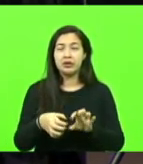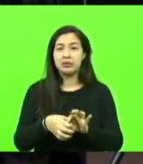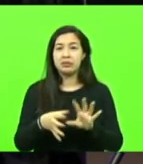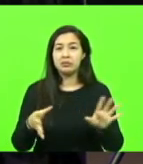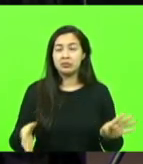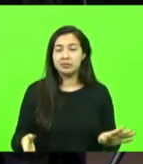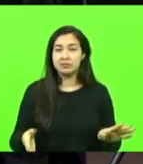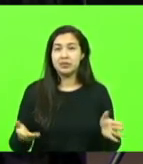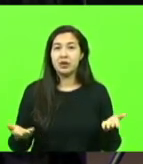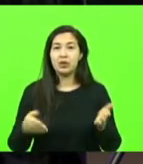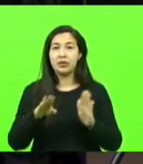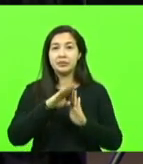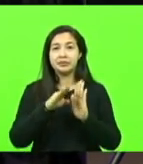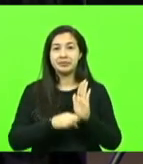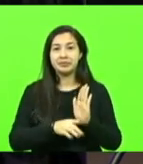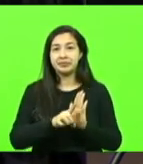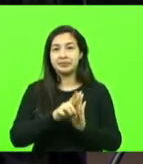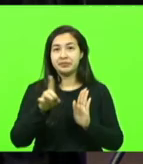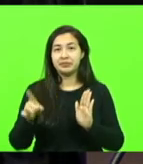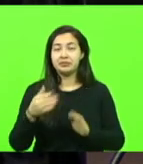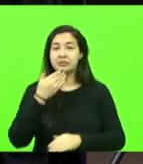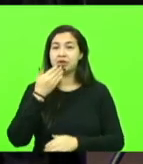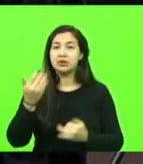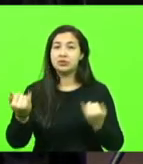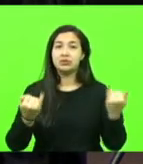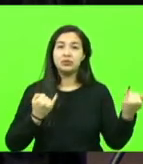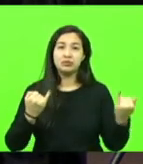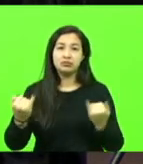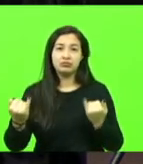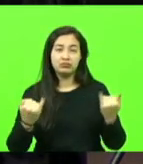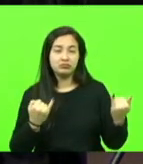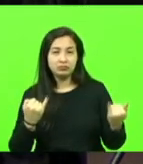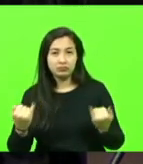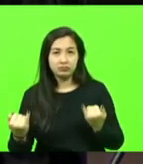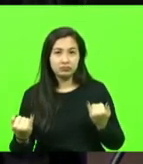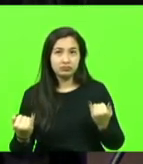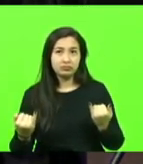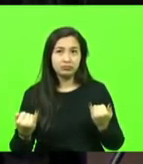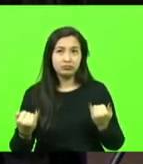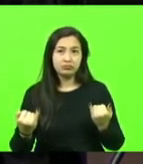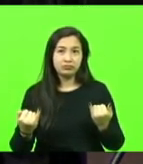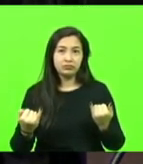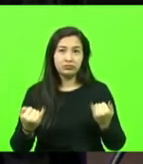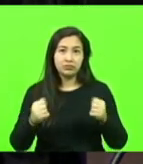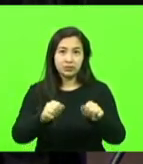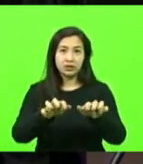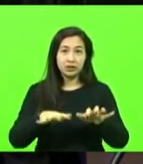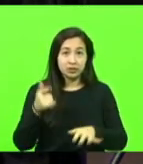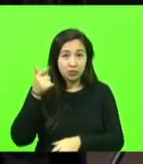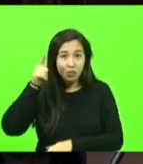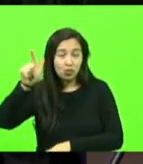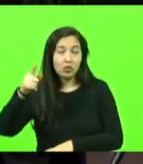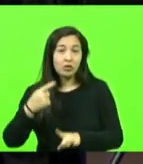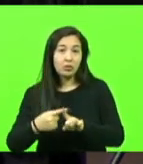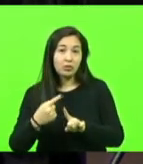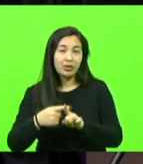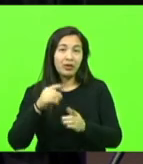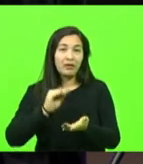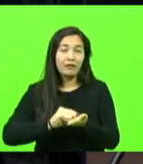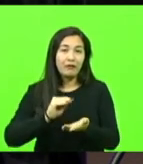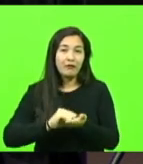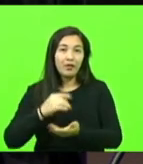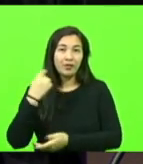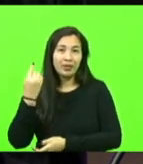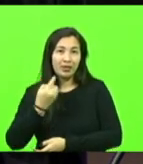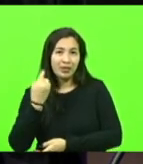ordem do dia, os pedidos de informação ficam para a próxima sessão, em virtude do nosso quórum,